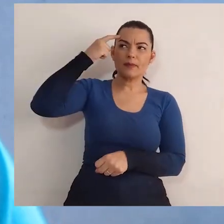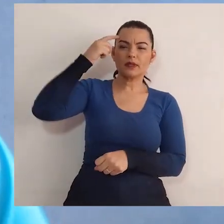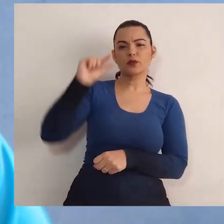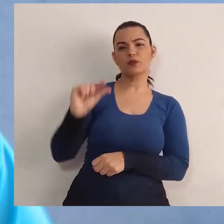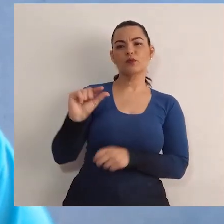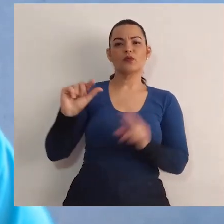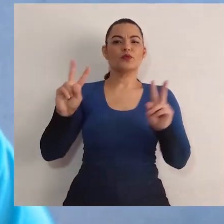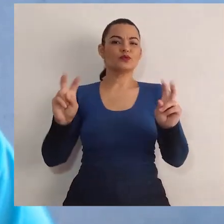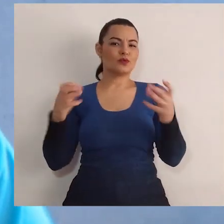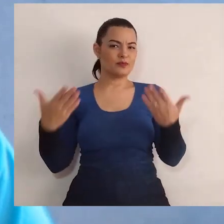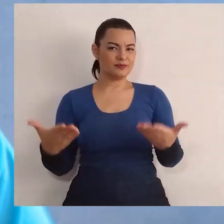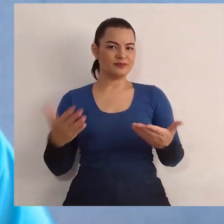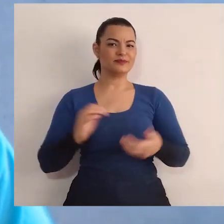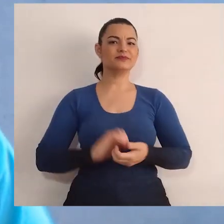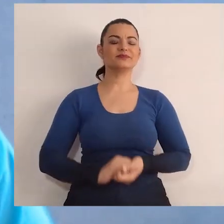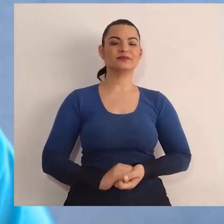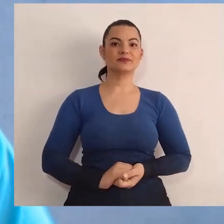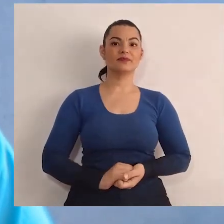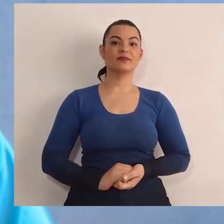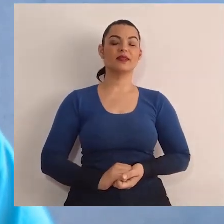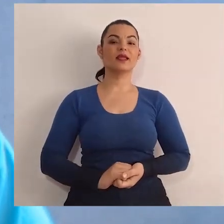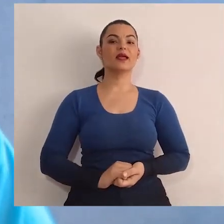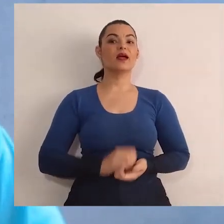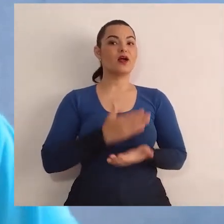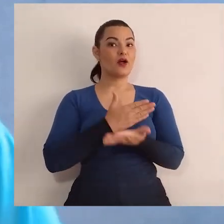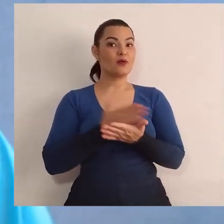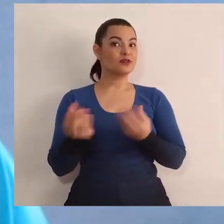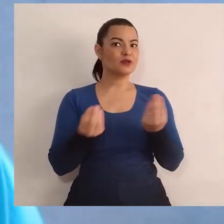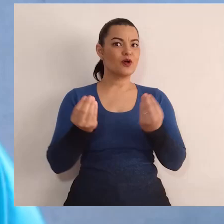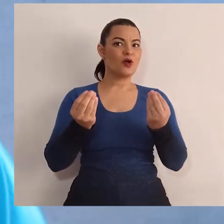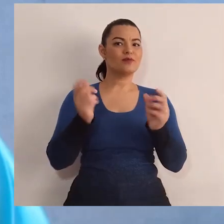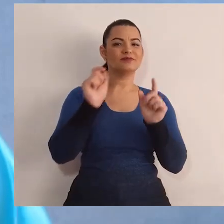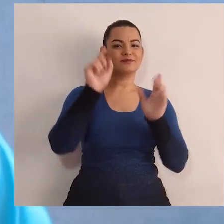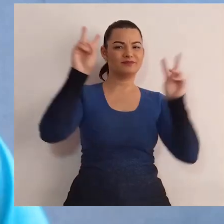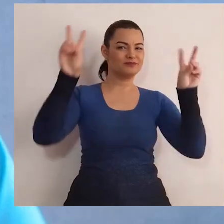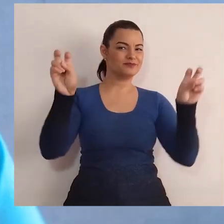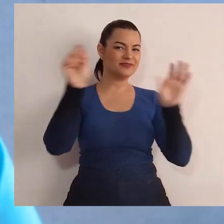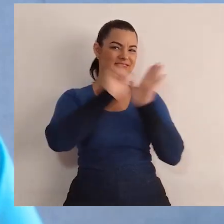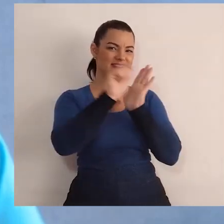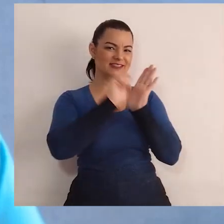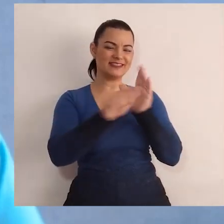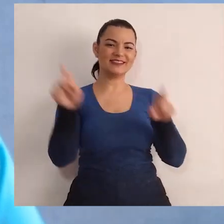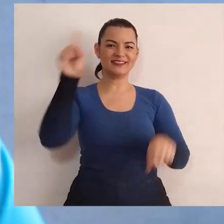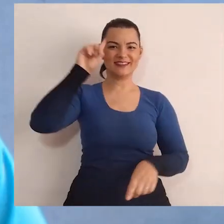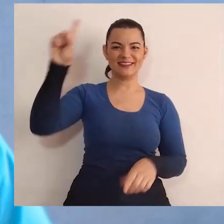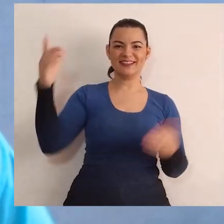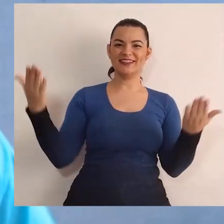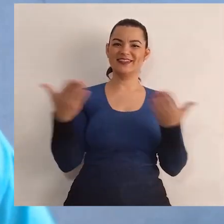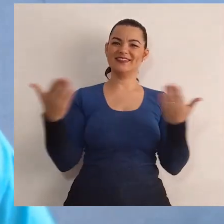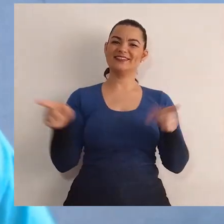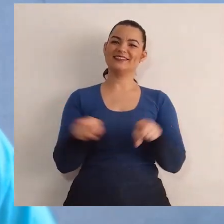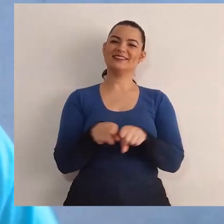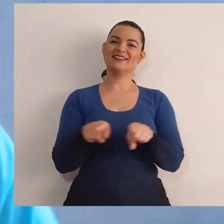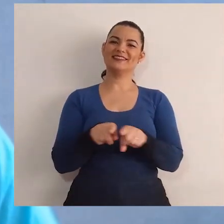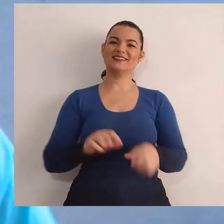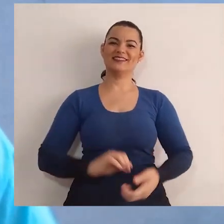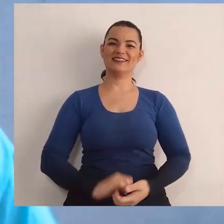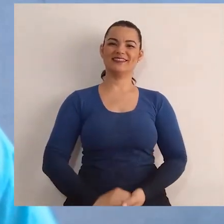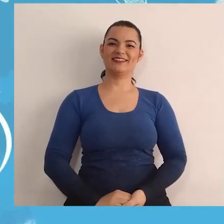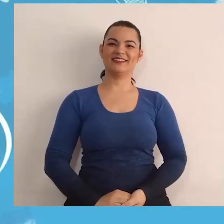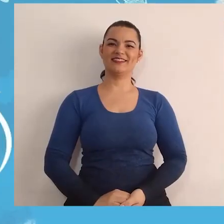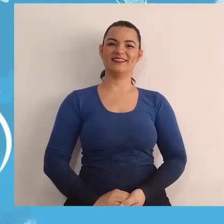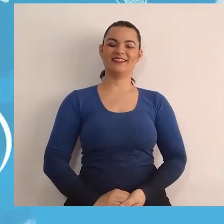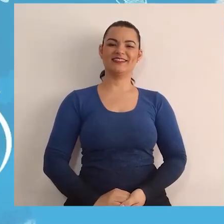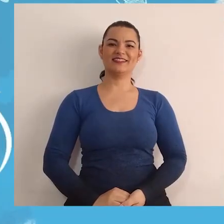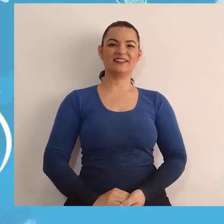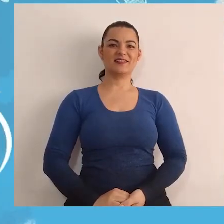pensem um pouquinho a respeito disso, tá bom? Então, para começar, anotem aí o nosso tema e a data